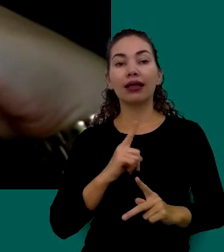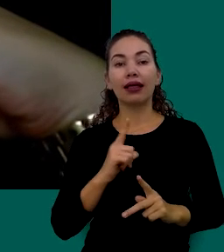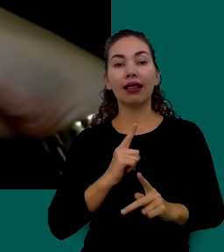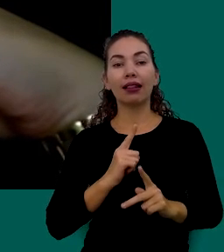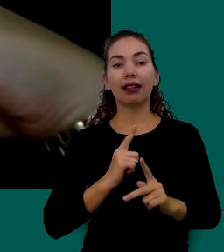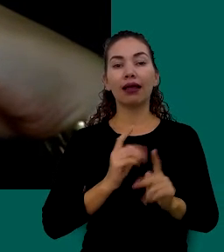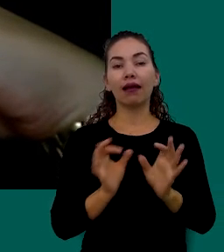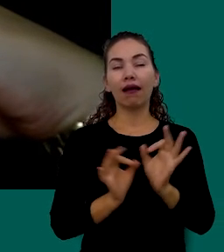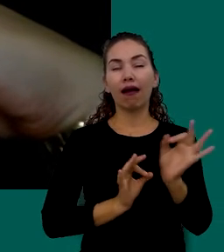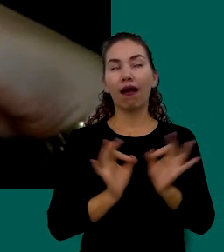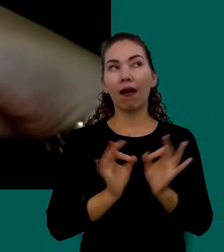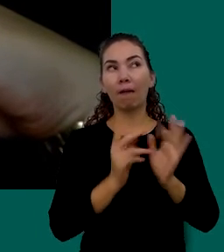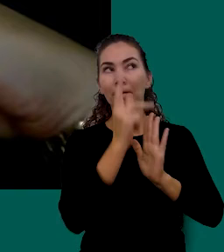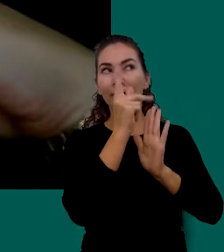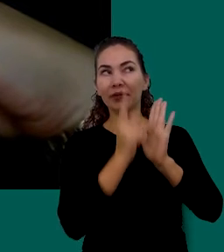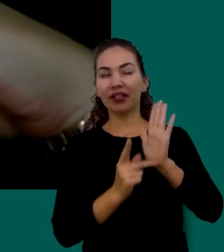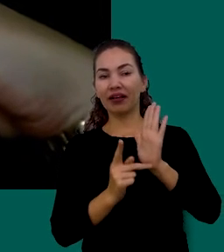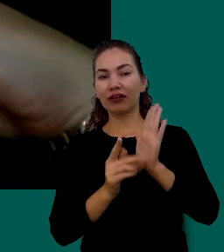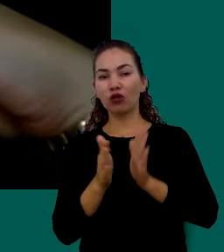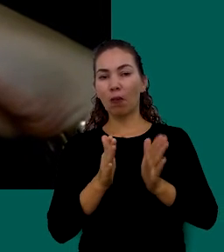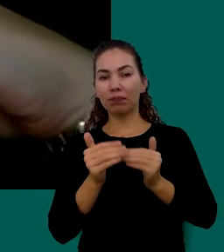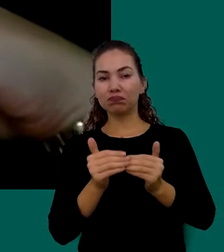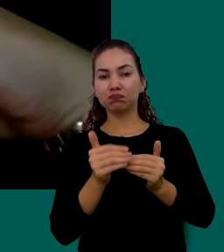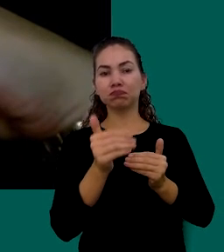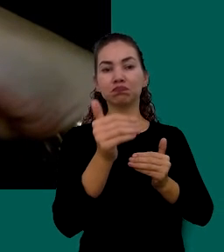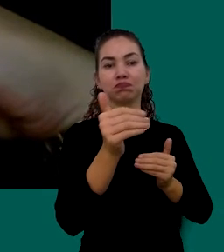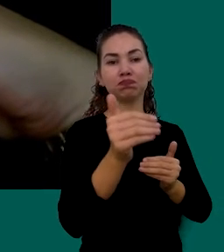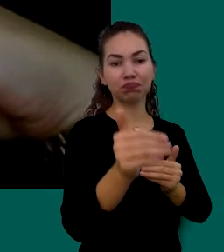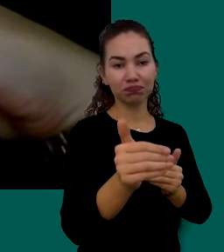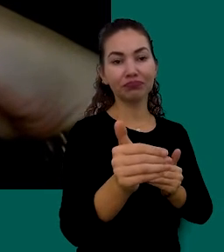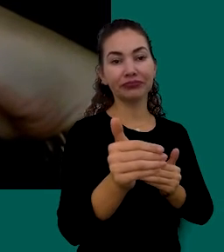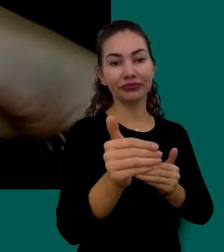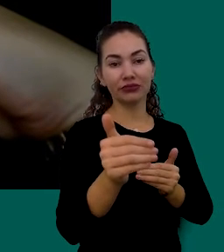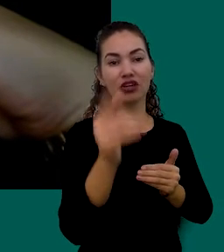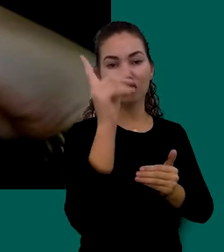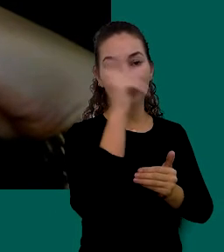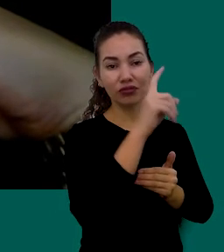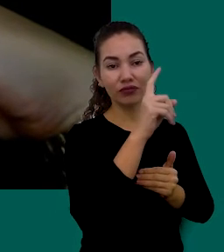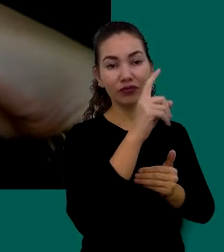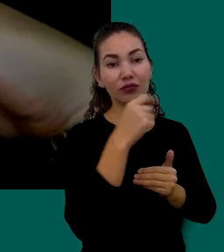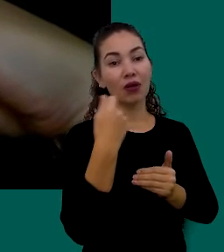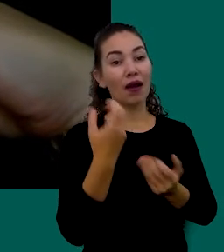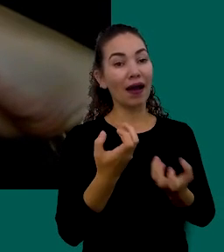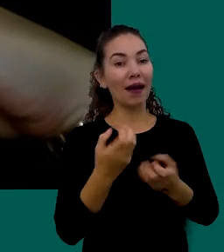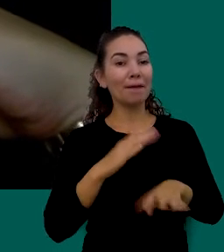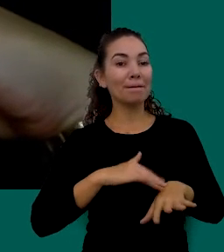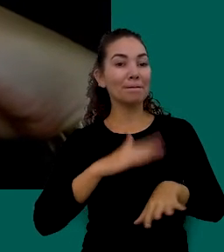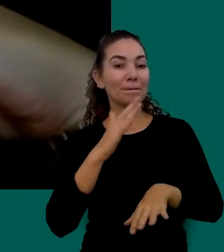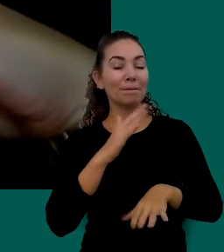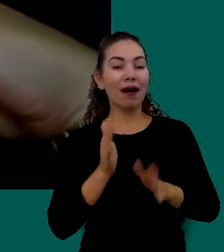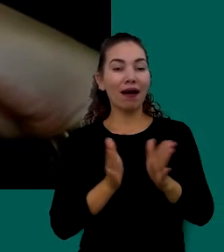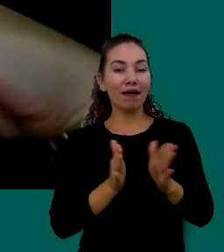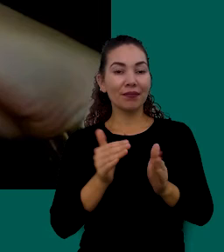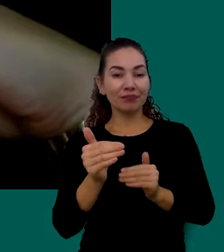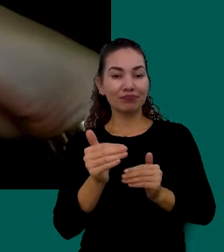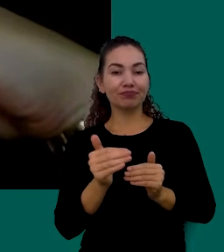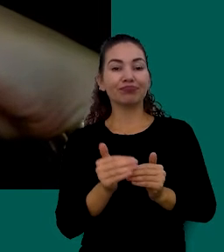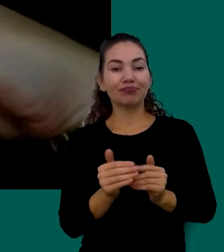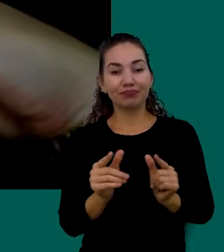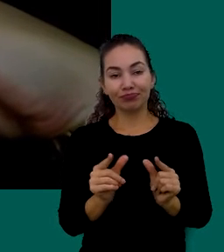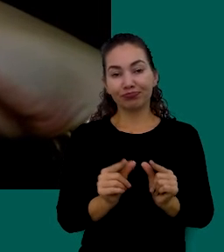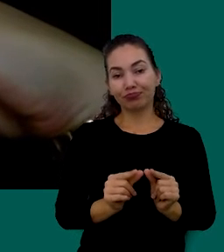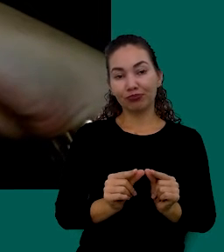Longo Prazo Preferindo As Recompensas Imediatas Isso É Totalmente Natural